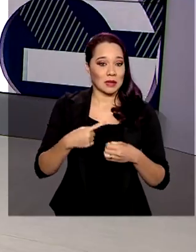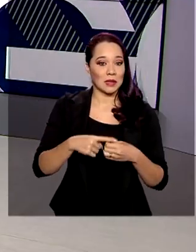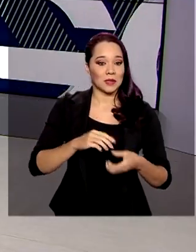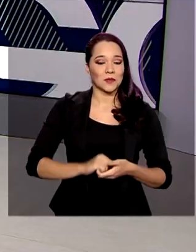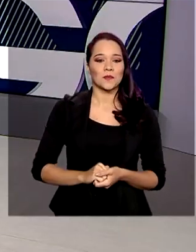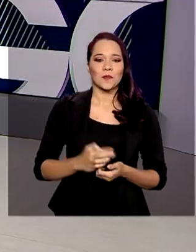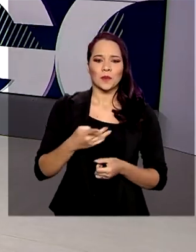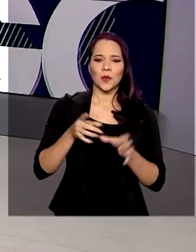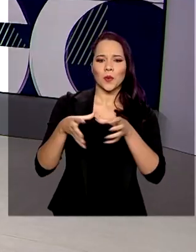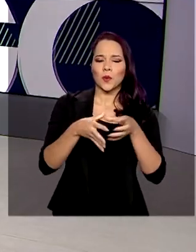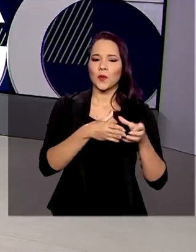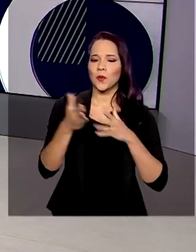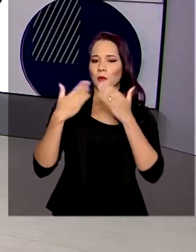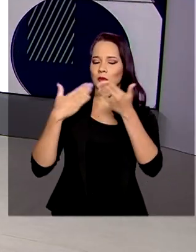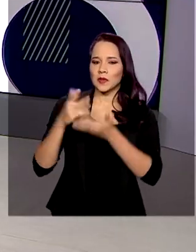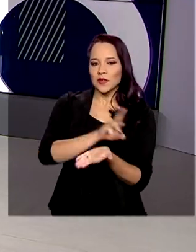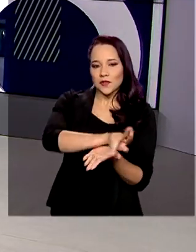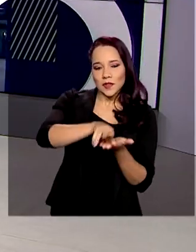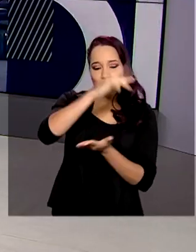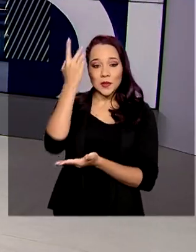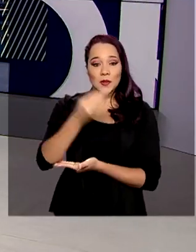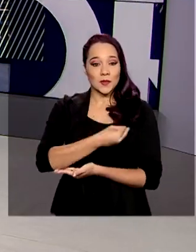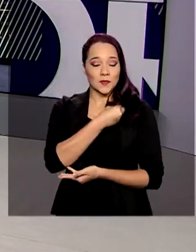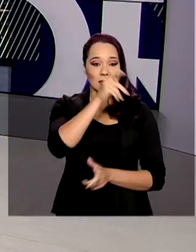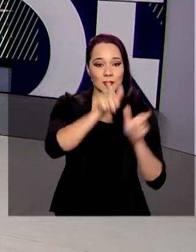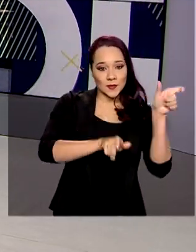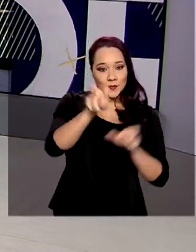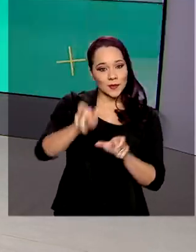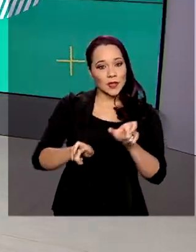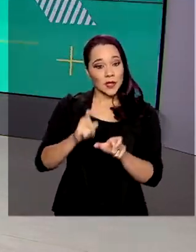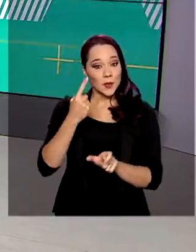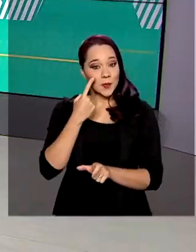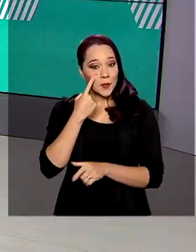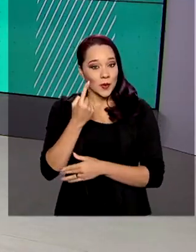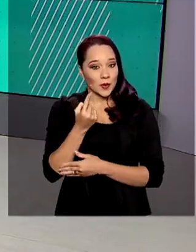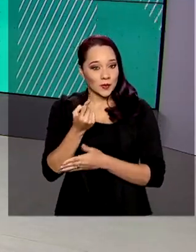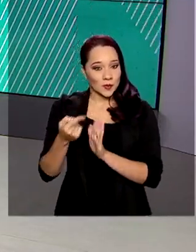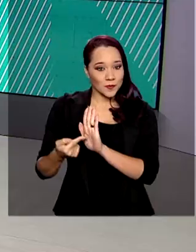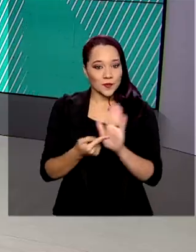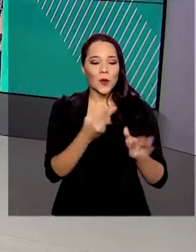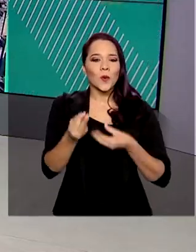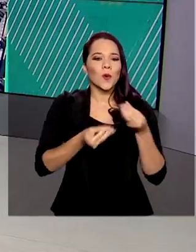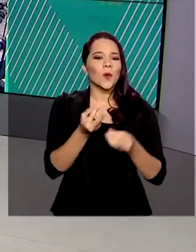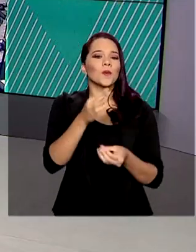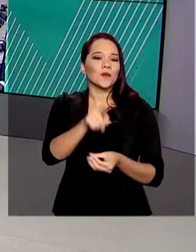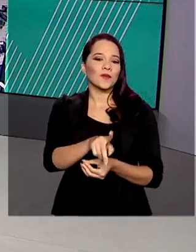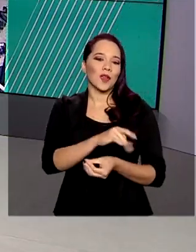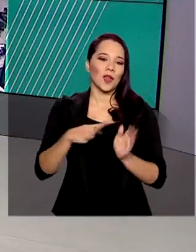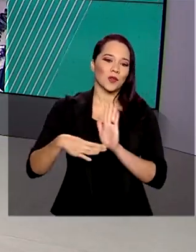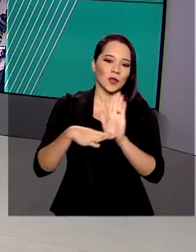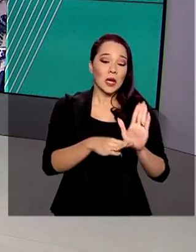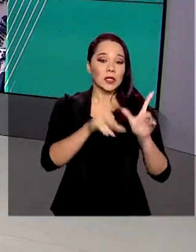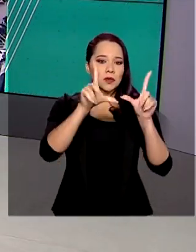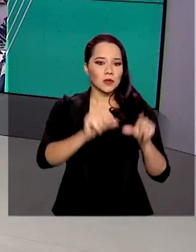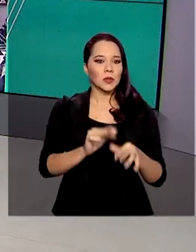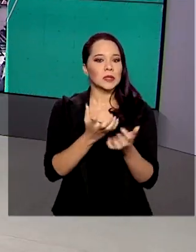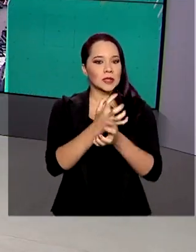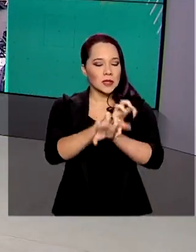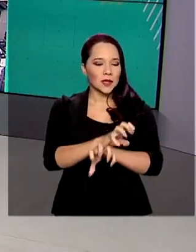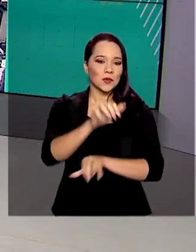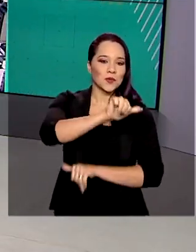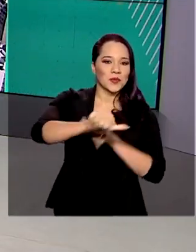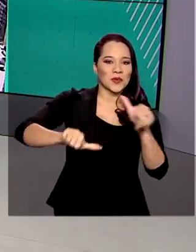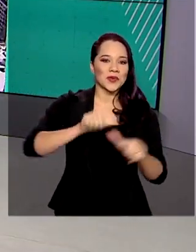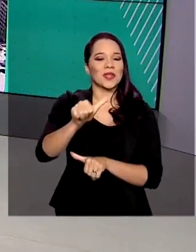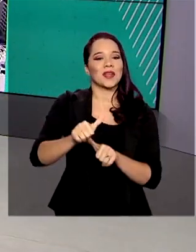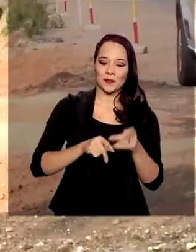conversou com vários moradores da cidade. A gente mostra agora para você como essa medida deve amenizar os efeitos da seca e mudar a